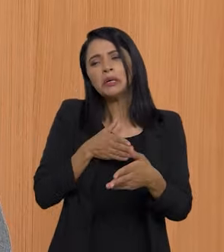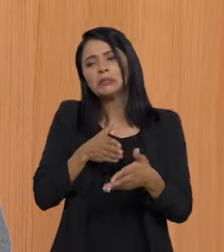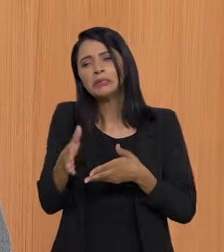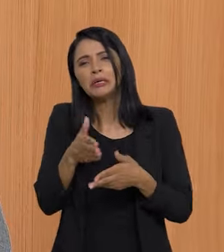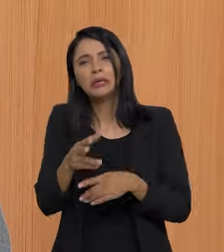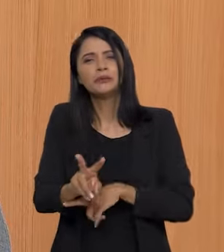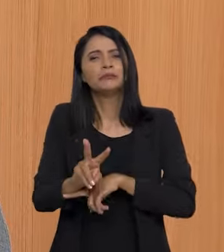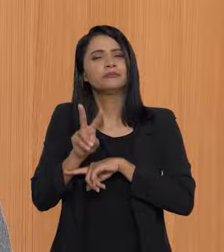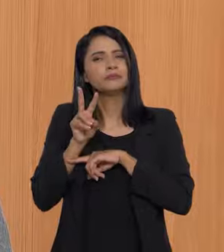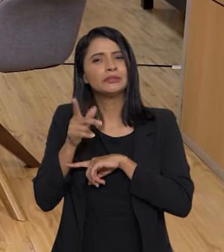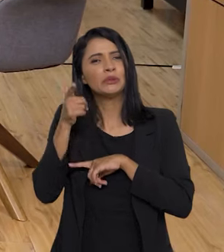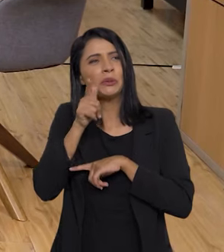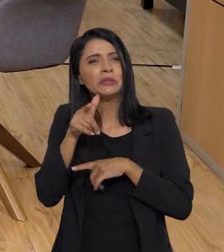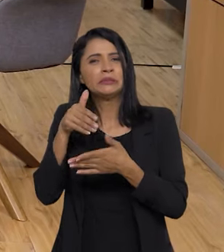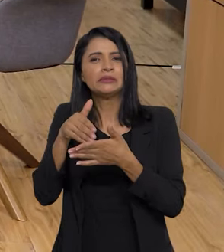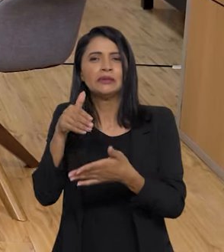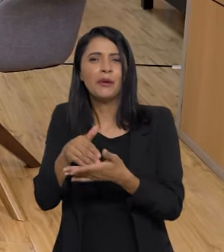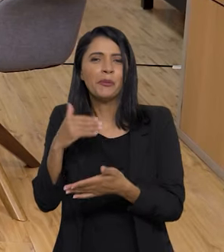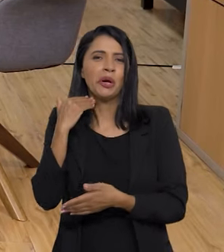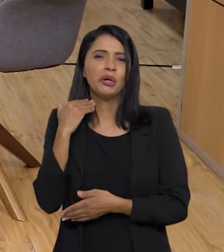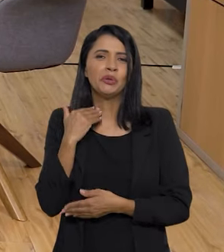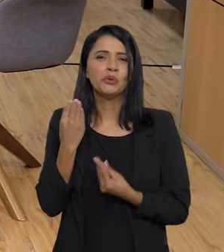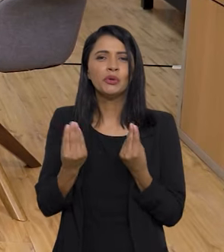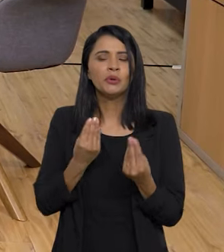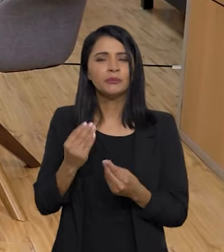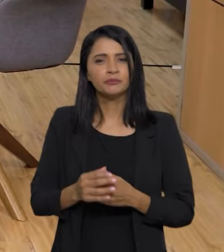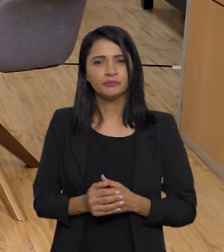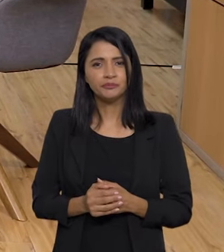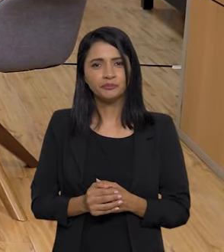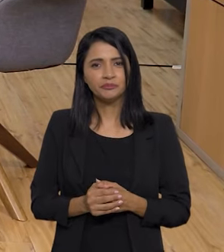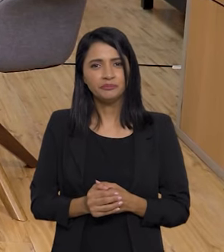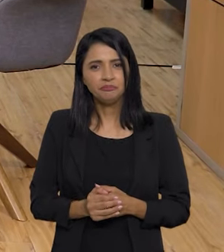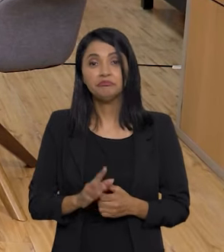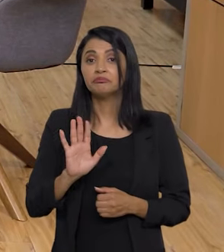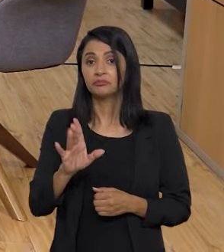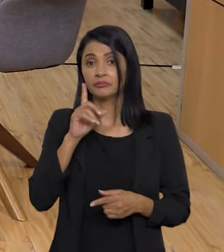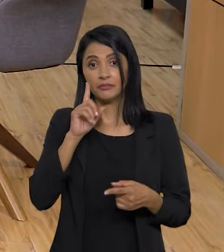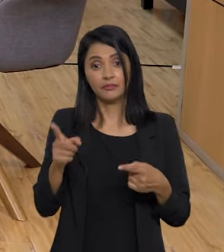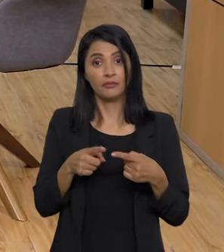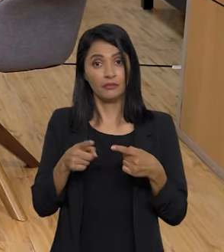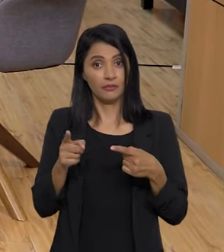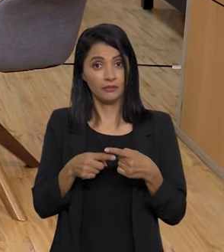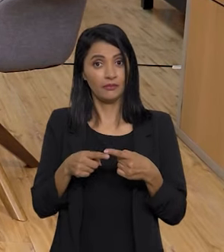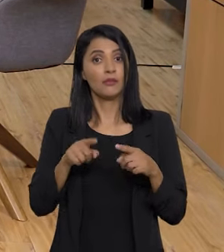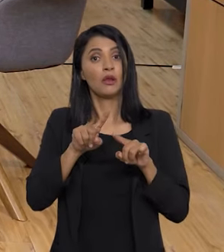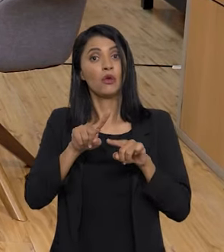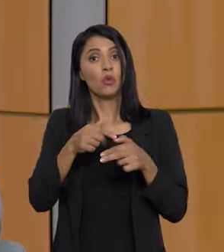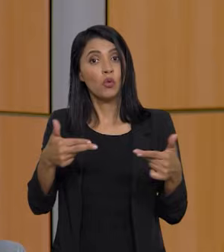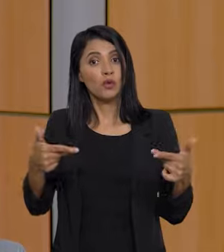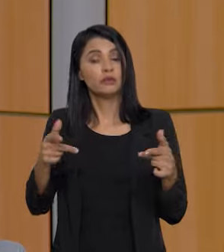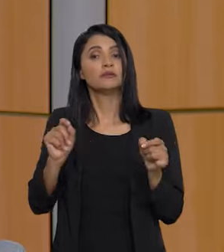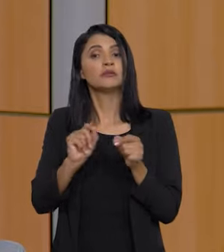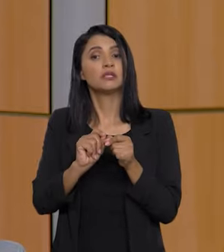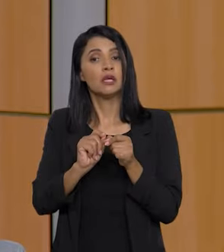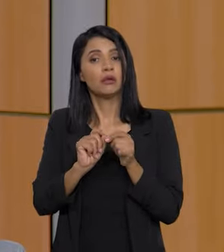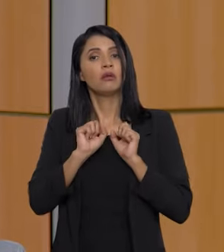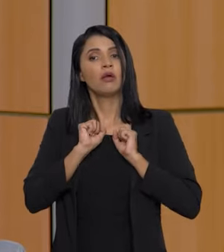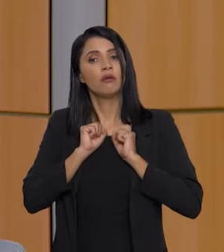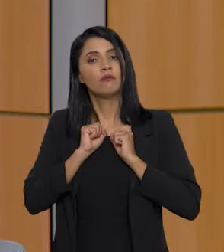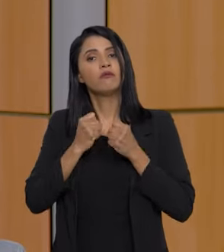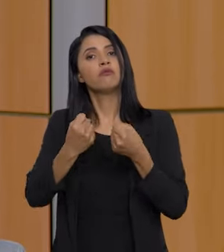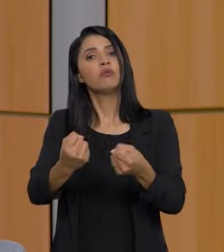acesso às linhas de crédito, aos bancos. Olha, a primeira coisa que nós estamos fazendo é nos